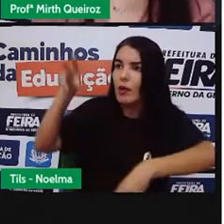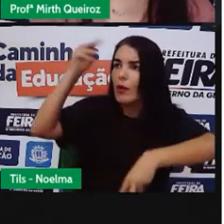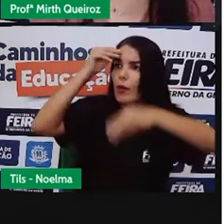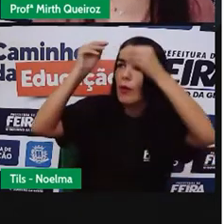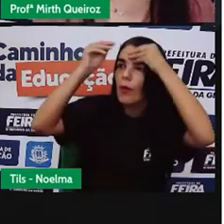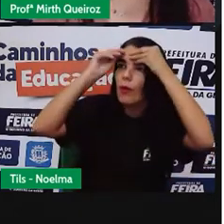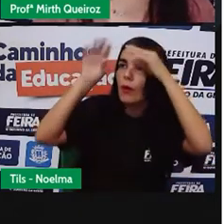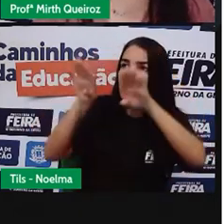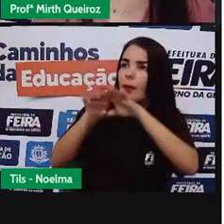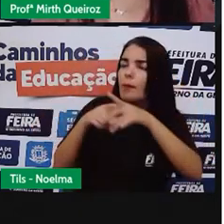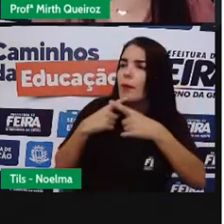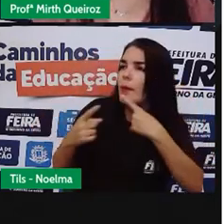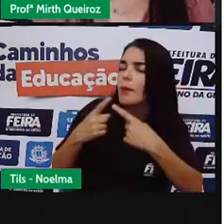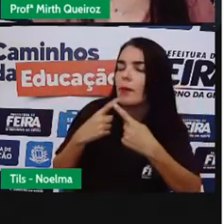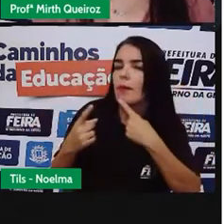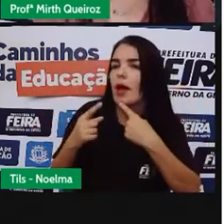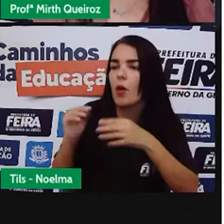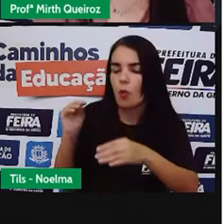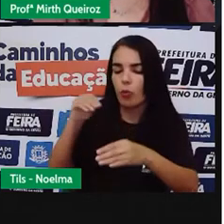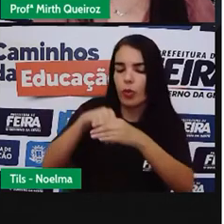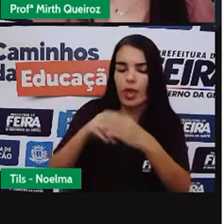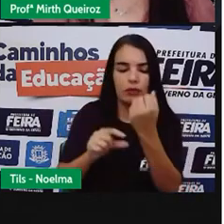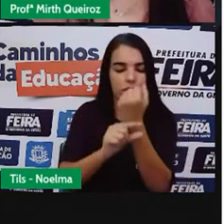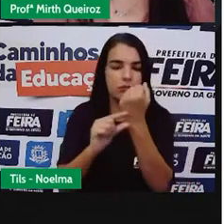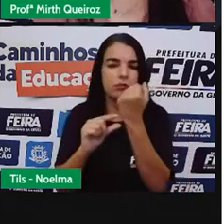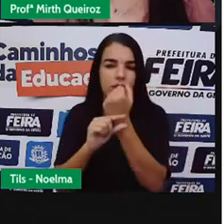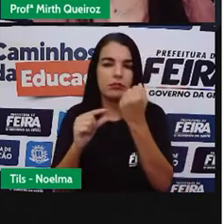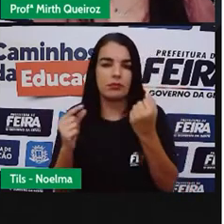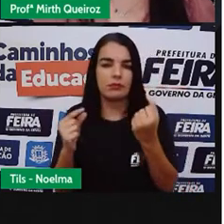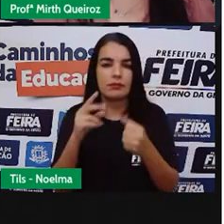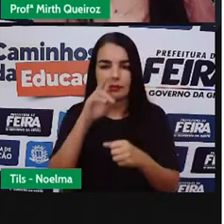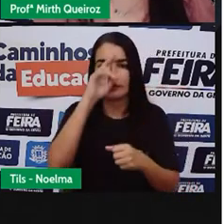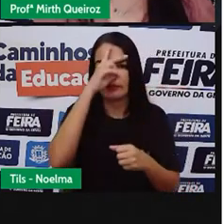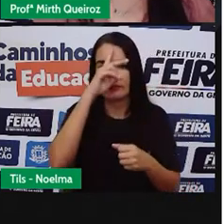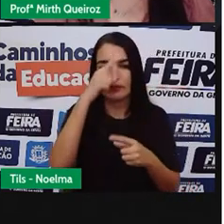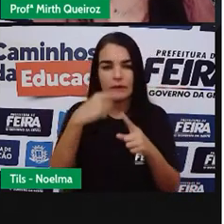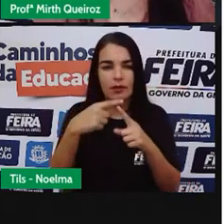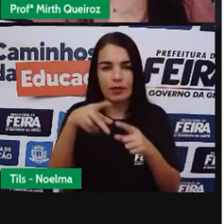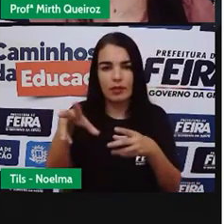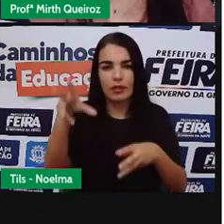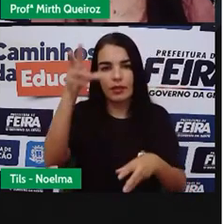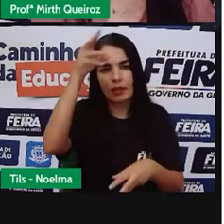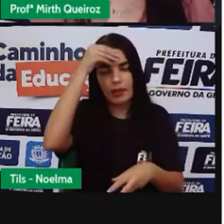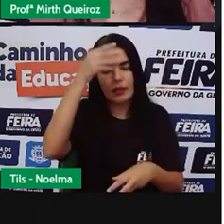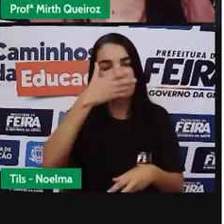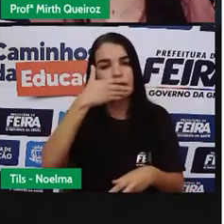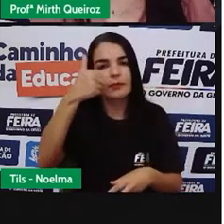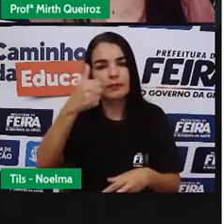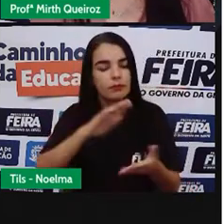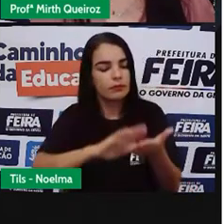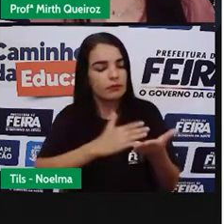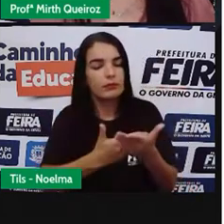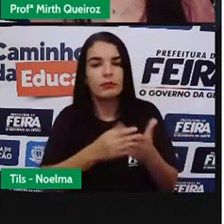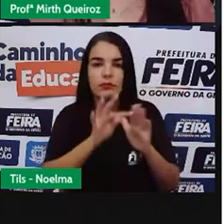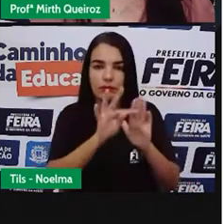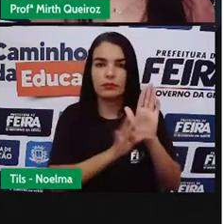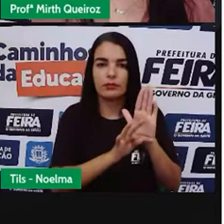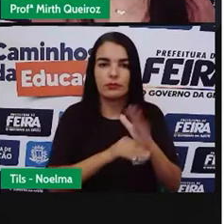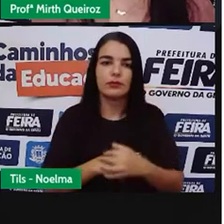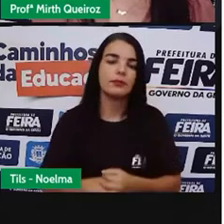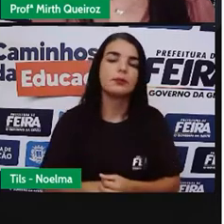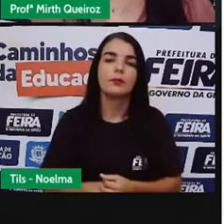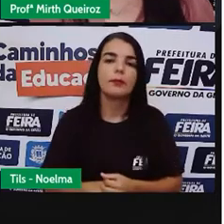sobre o que está escrito. Então, é esse o diálogo, para que vocês possam compreender melhor e, assim, vocês possam interpretar um texto.